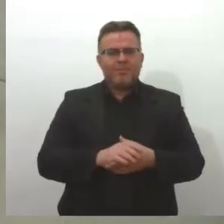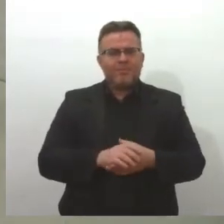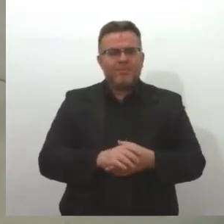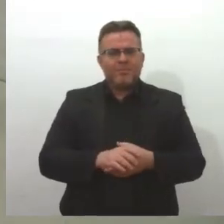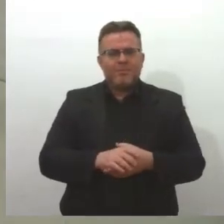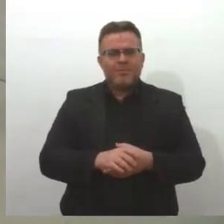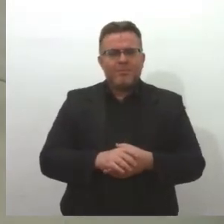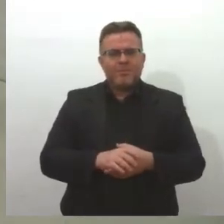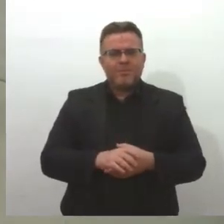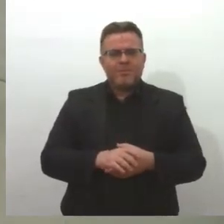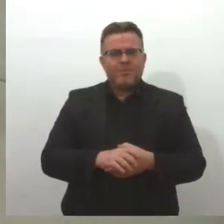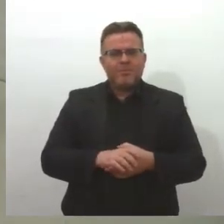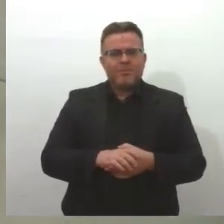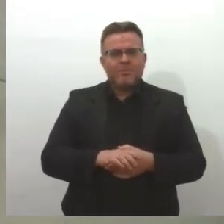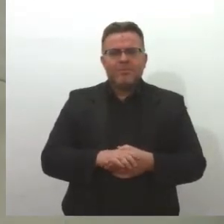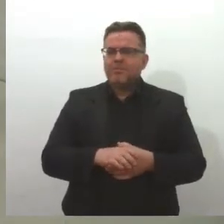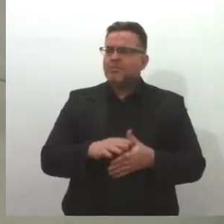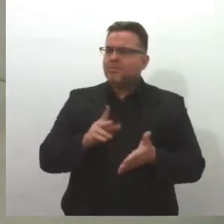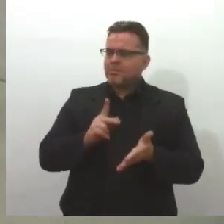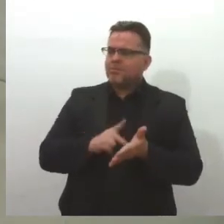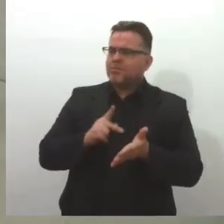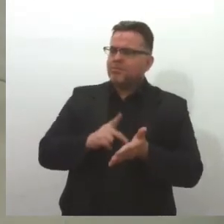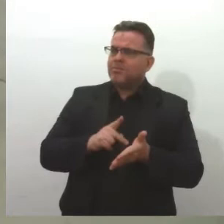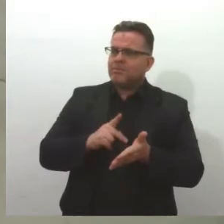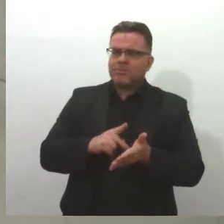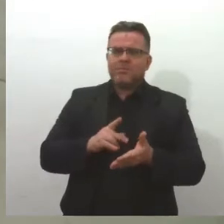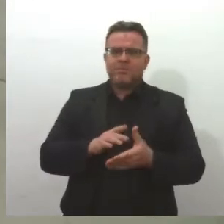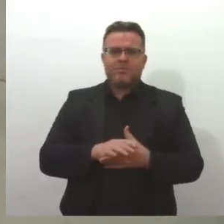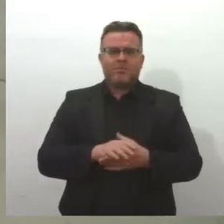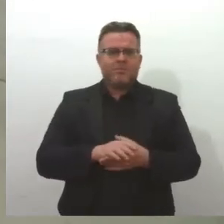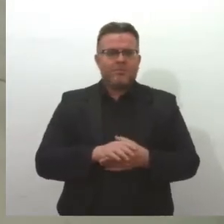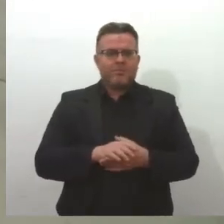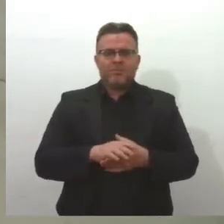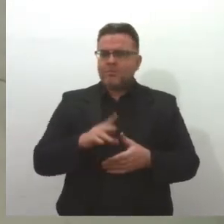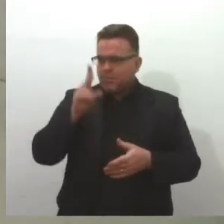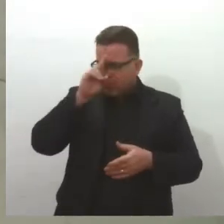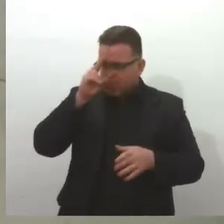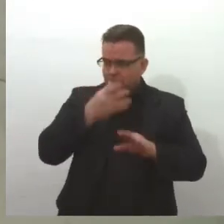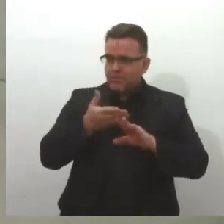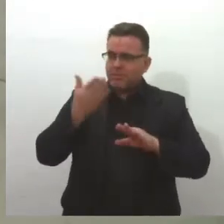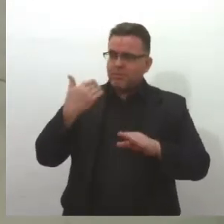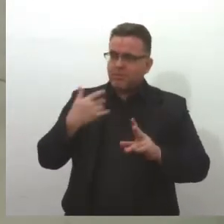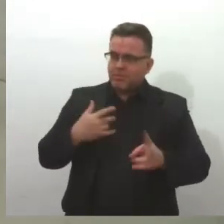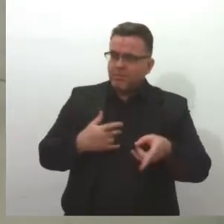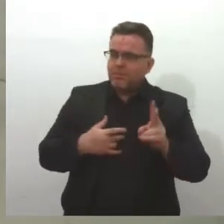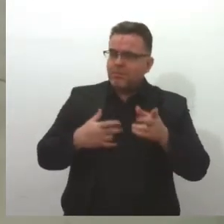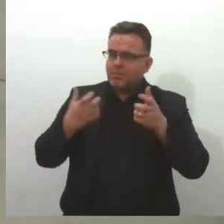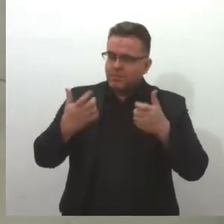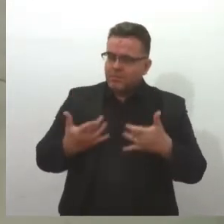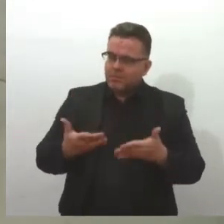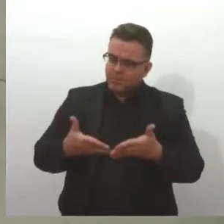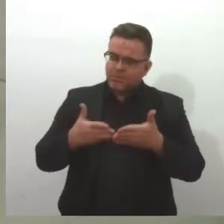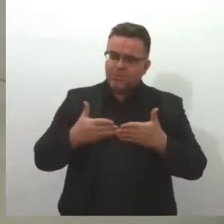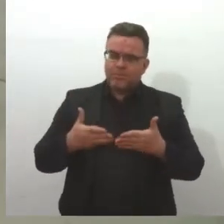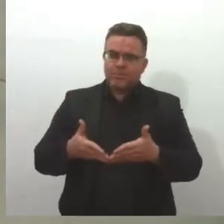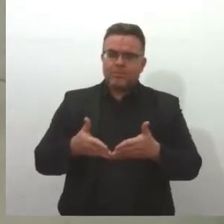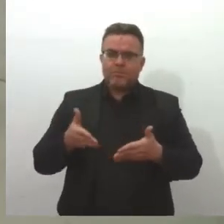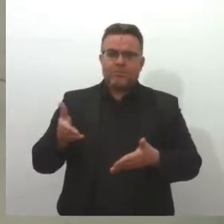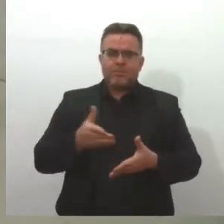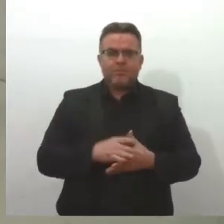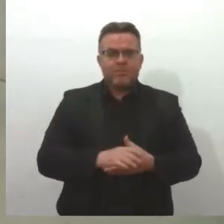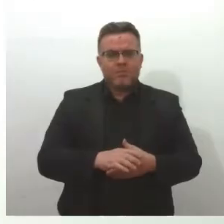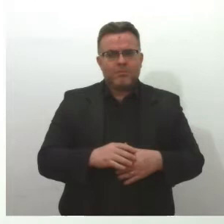é assim. Verdade. Lembra do que você estava falando para dar continuidade? Fica à vontade. Lembra-se,